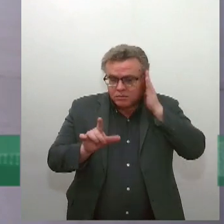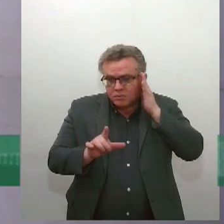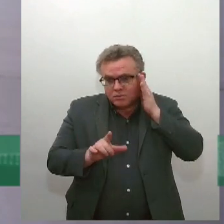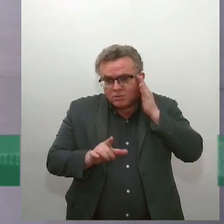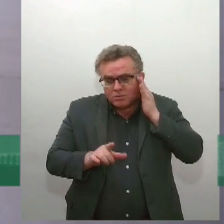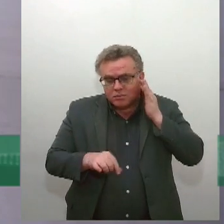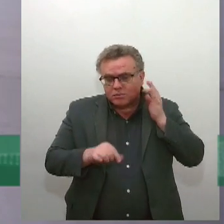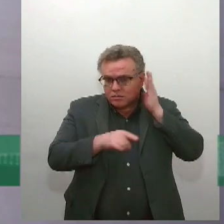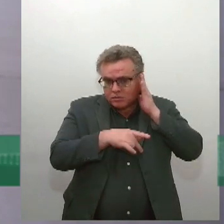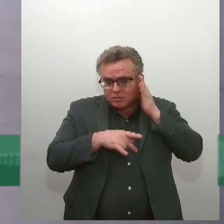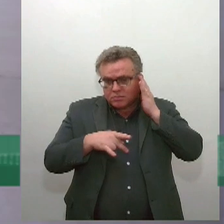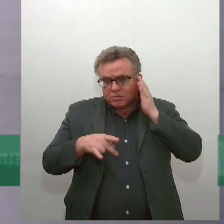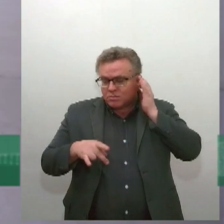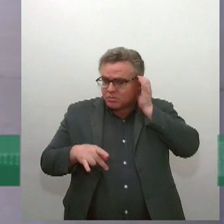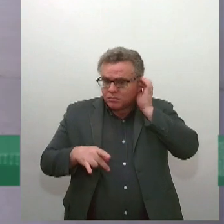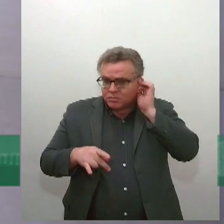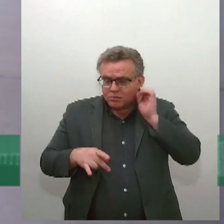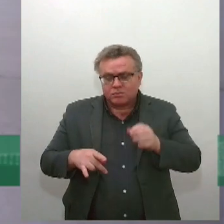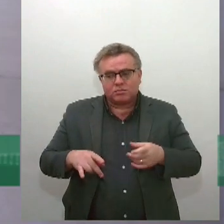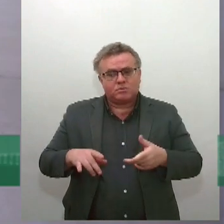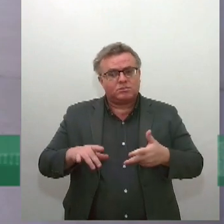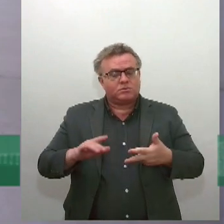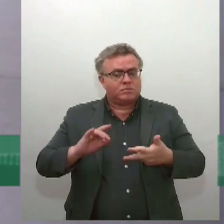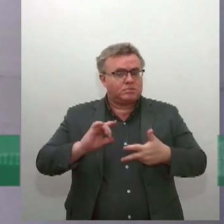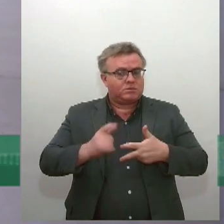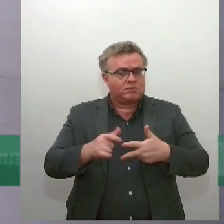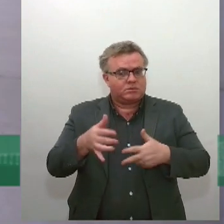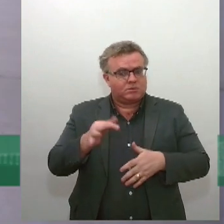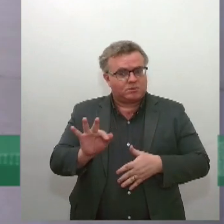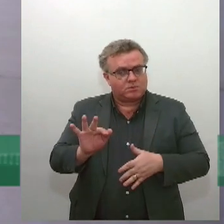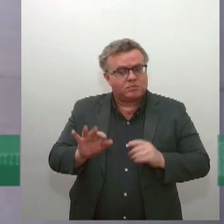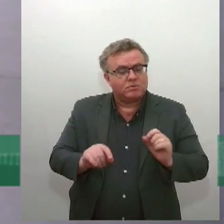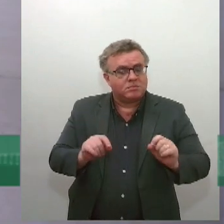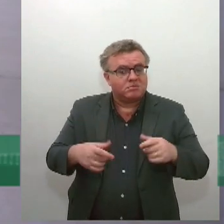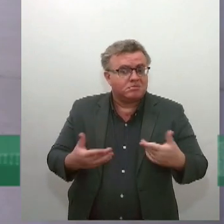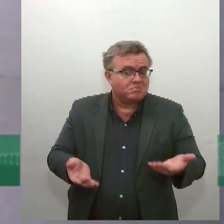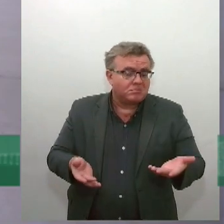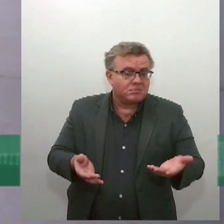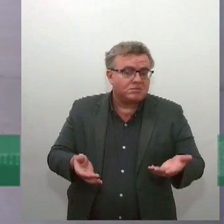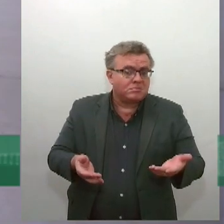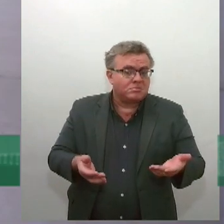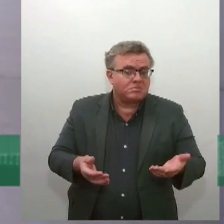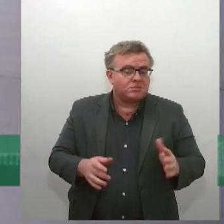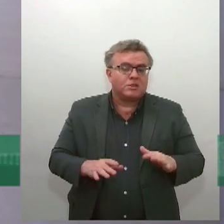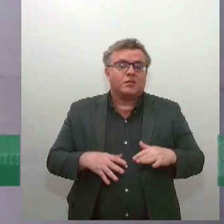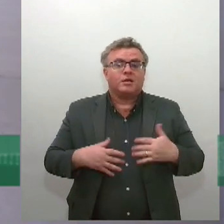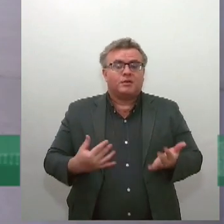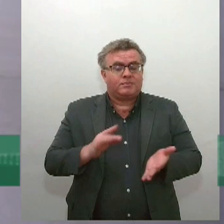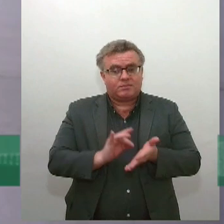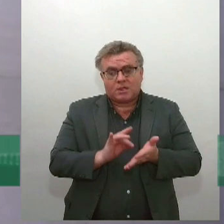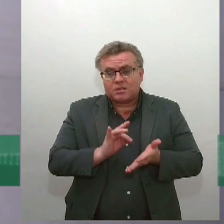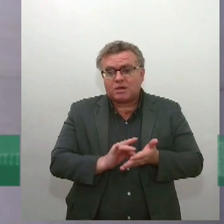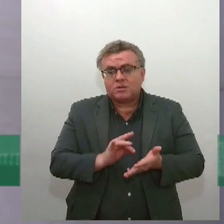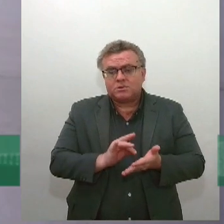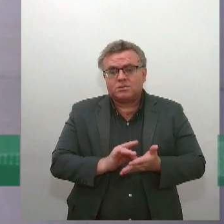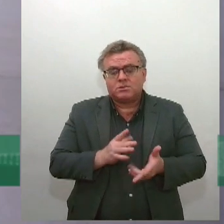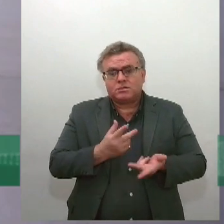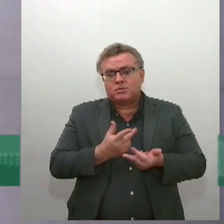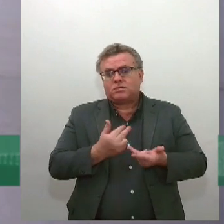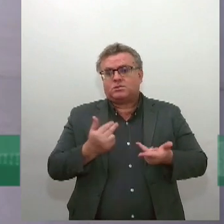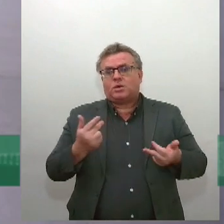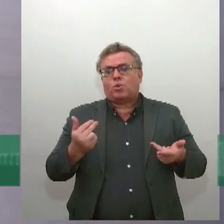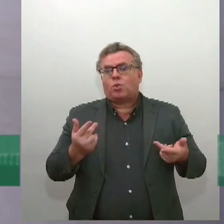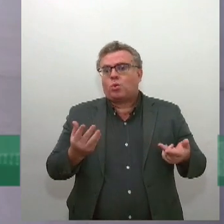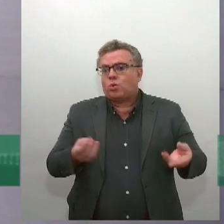executivo federal versus o legislativo. Então, realmente tem muita coisa em jogo aí. Eu queria